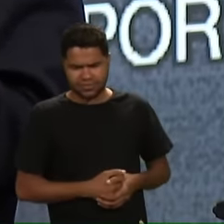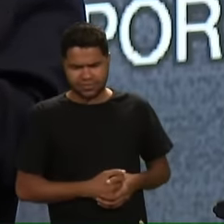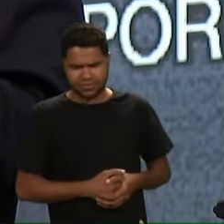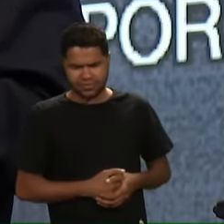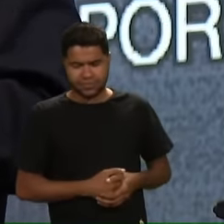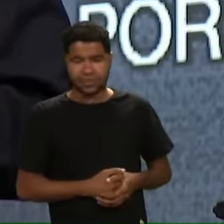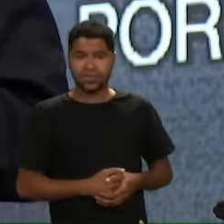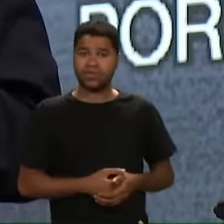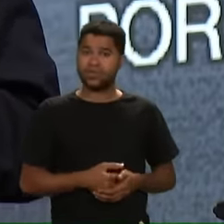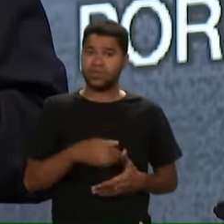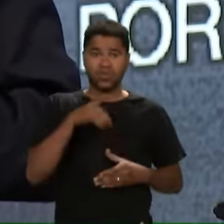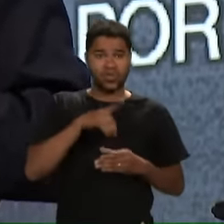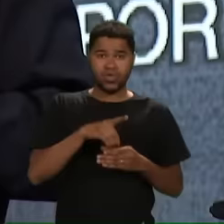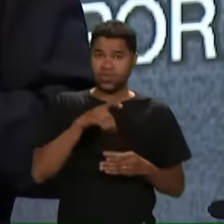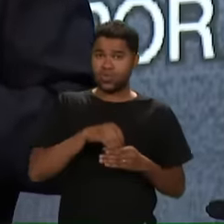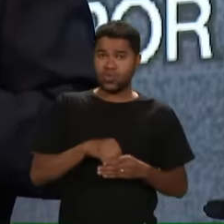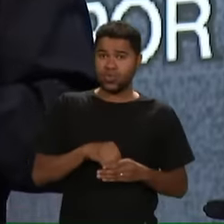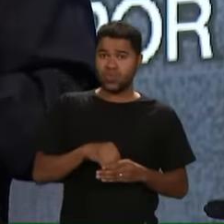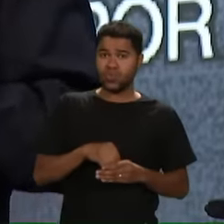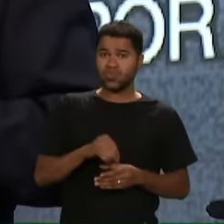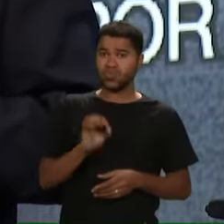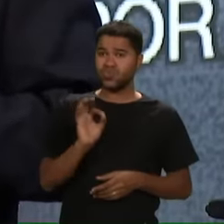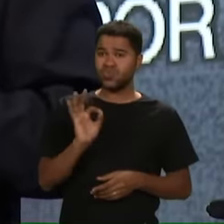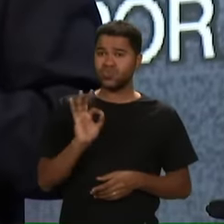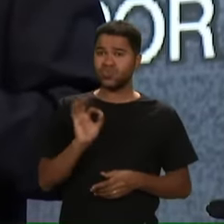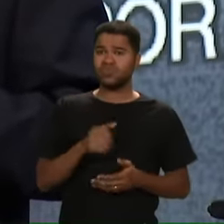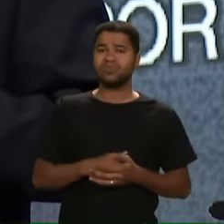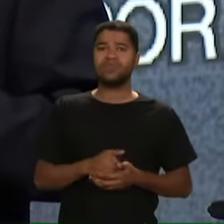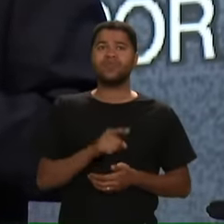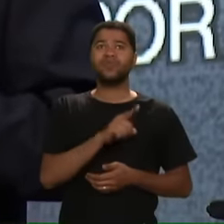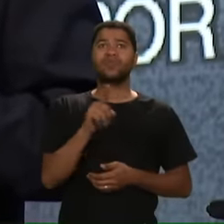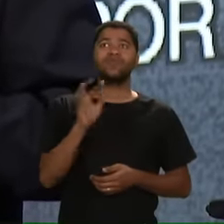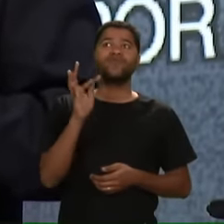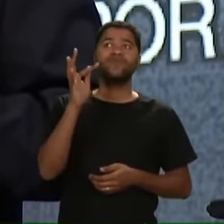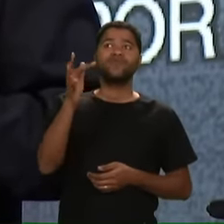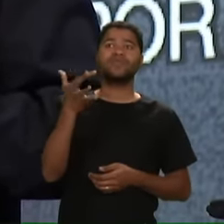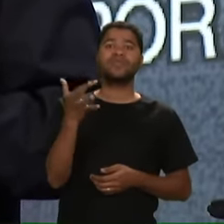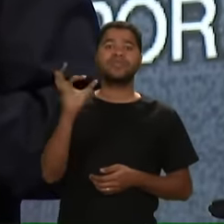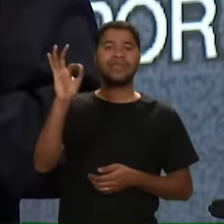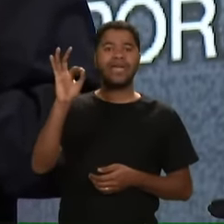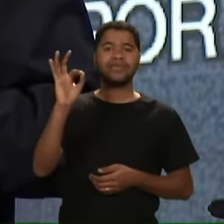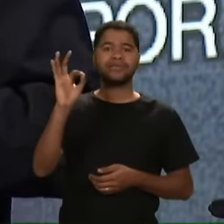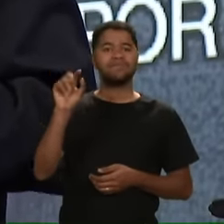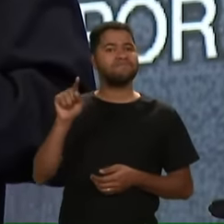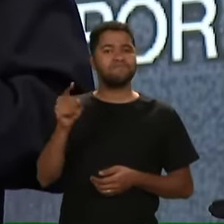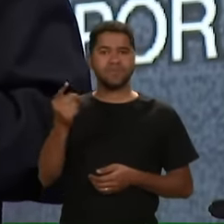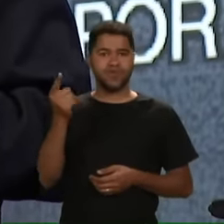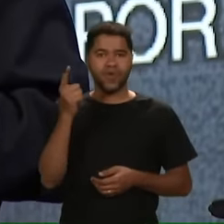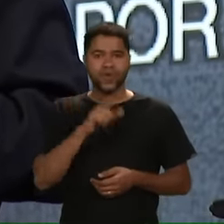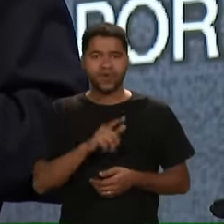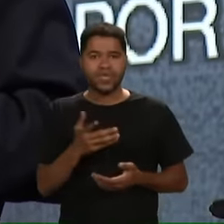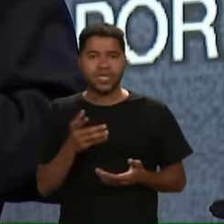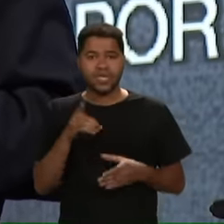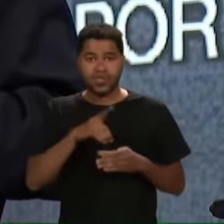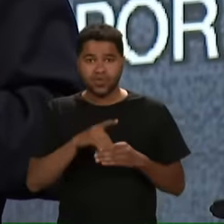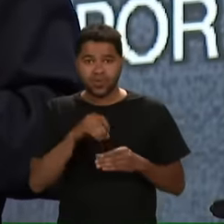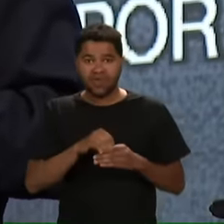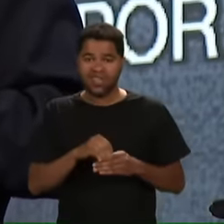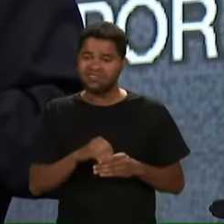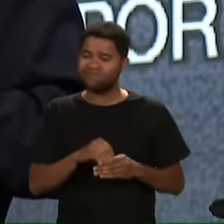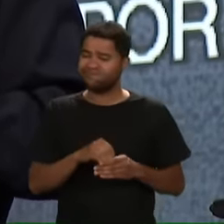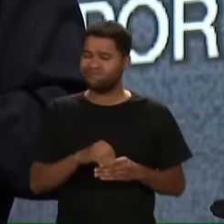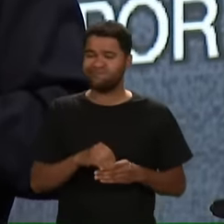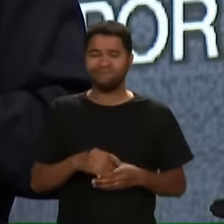Se você Não é fiel Quando recebe Um salário mínimo Quando você Receber 10 salários mínimos Você não vai Entregar o dízimo Também não